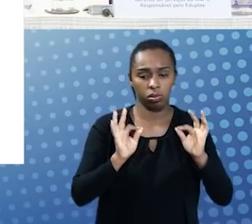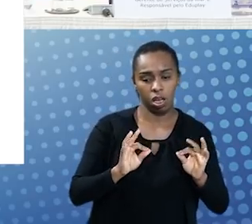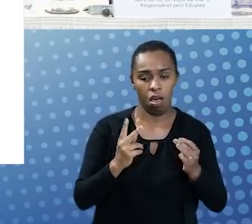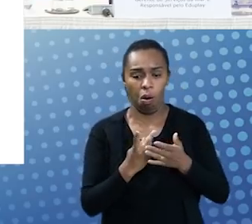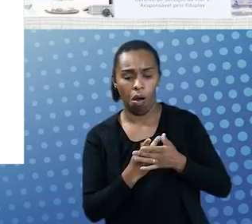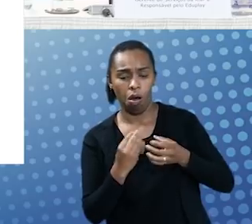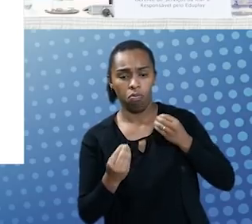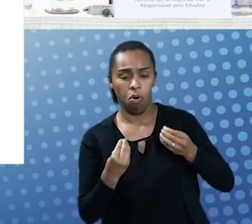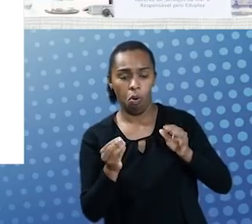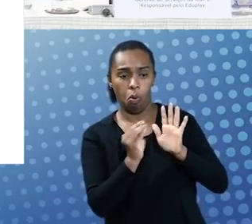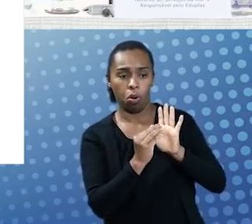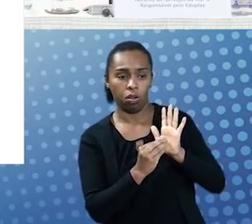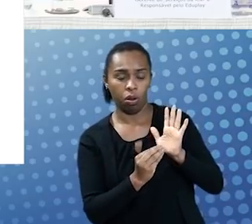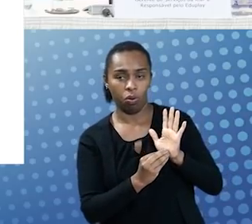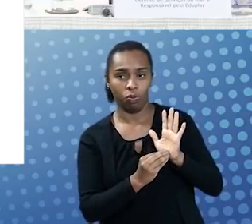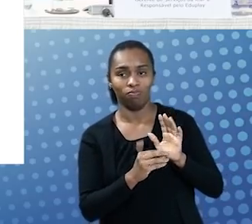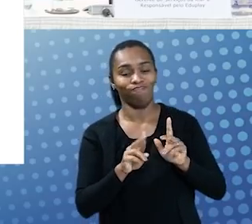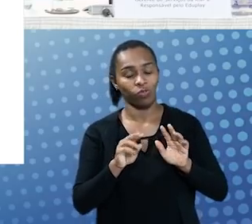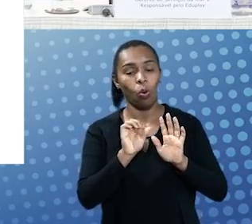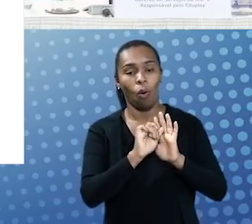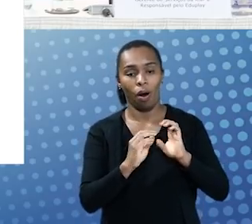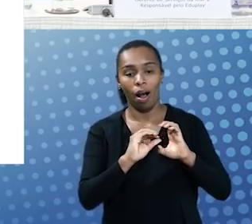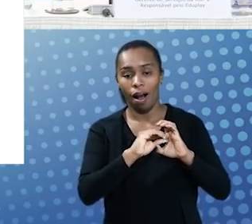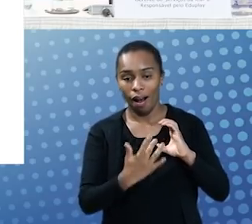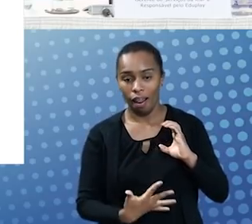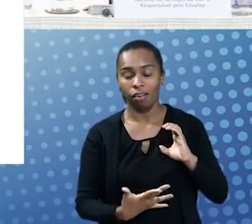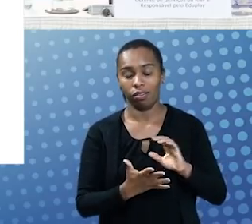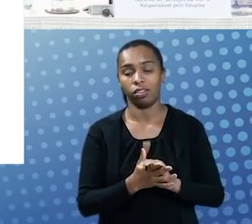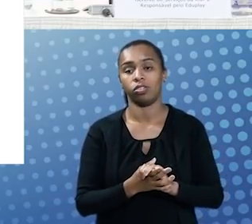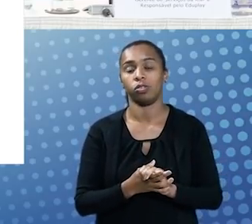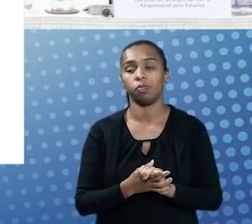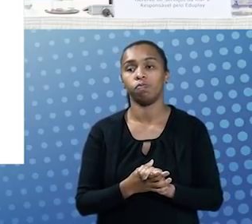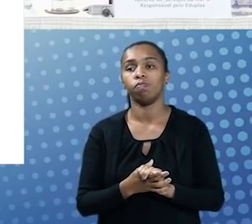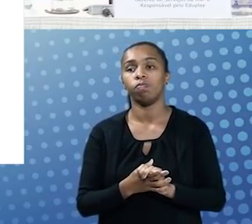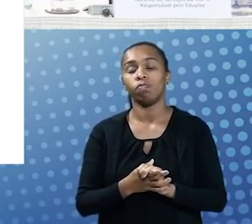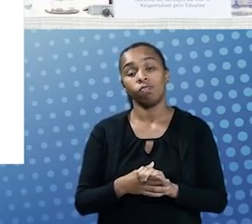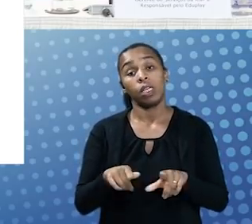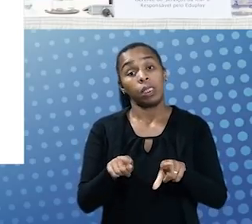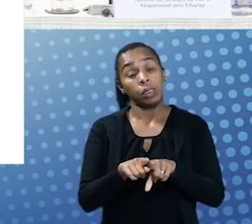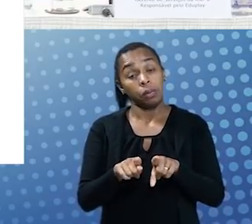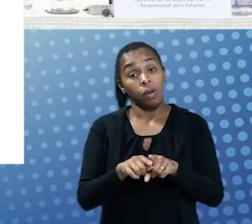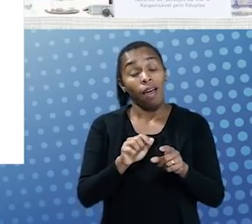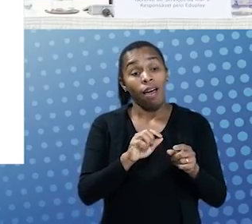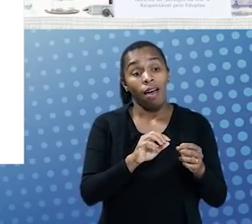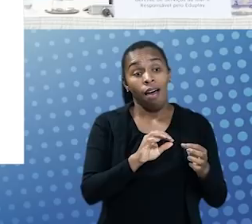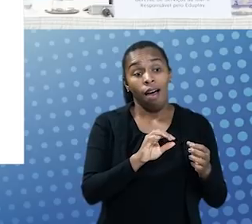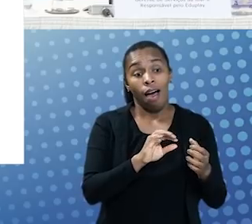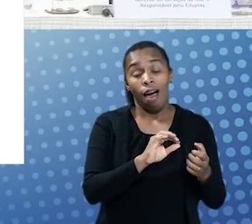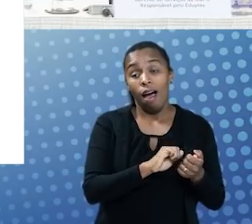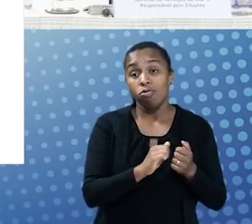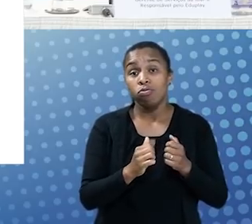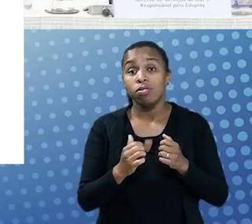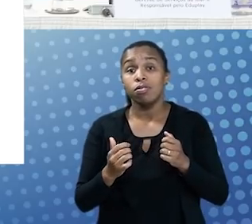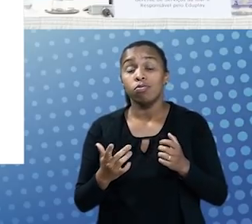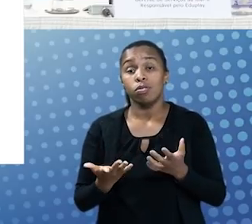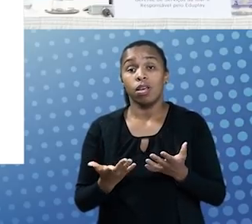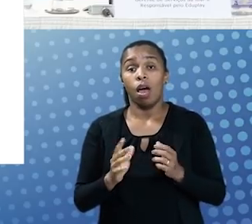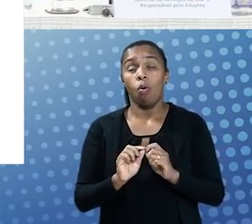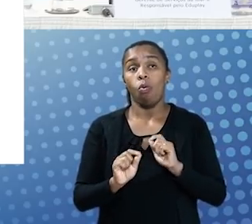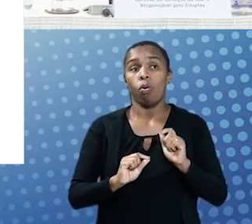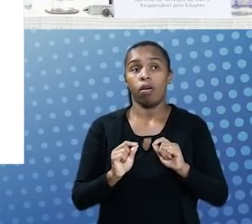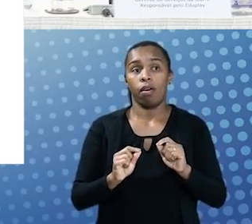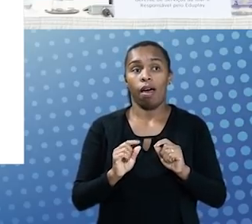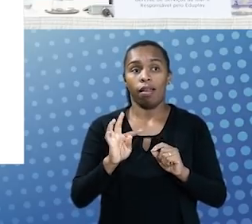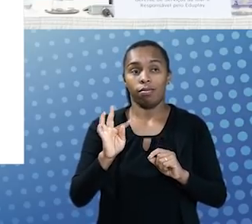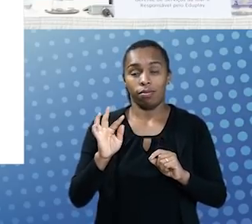a mesma característica do consumo que ele está tendo. E associar esse conteúdo a tags, de forma que fique mais efetivo e mais fácil